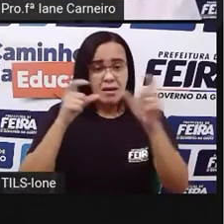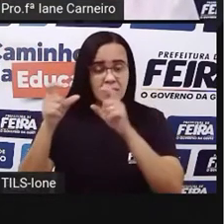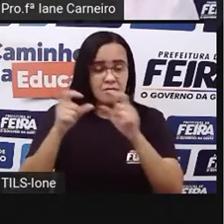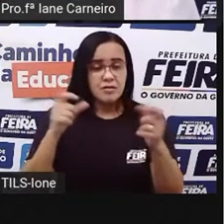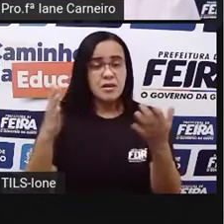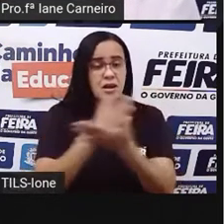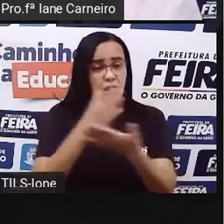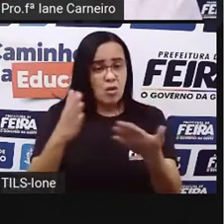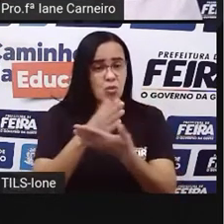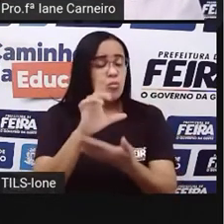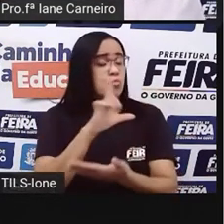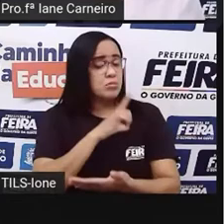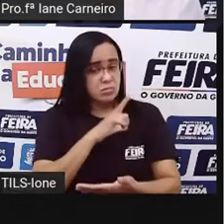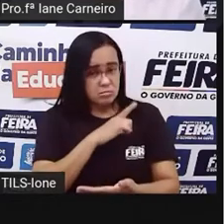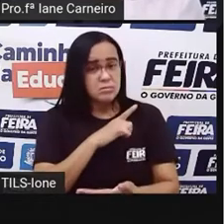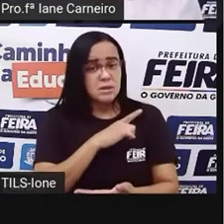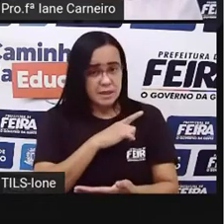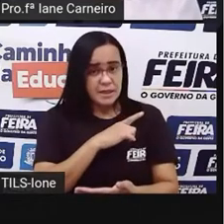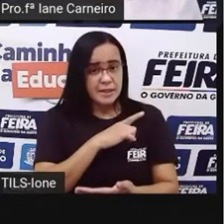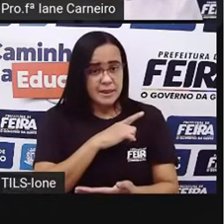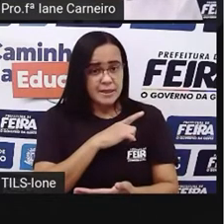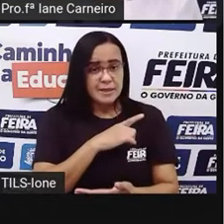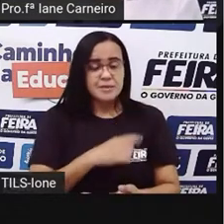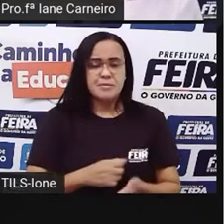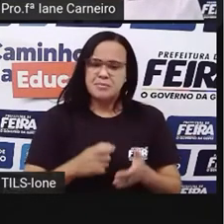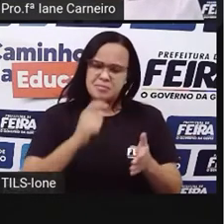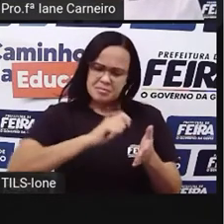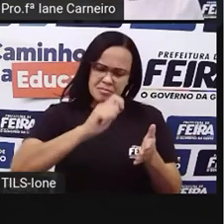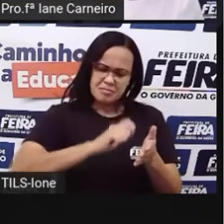um traçado de letra diferente, né?